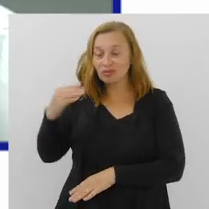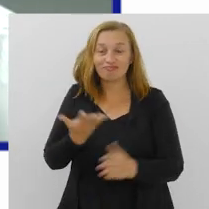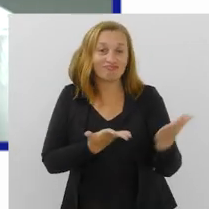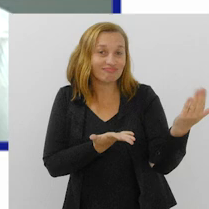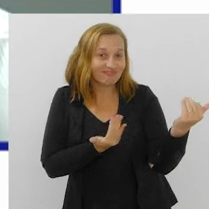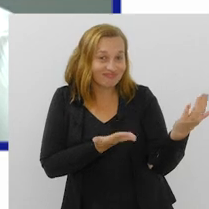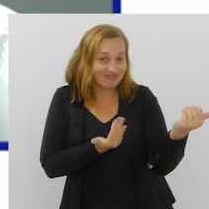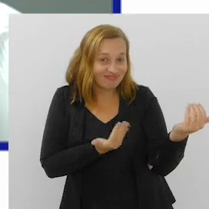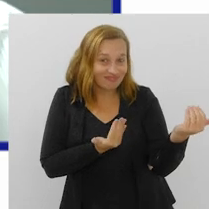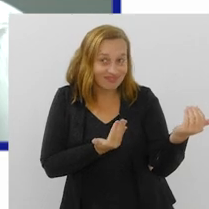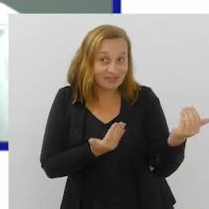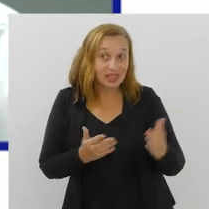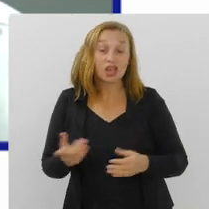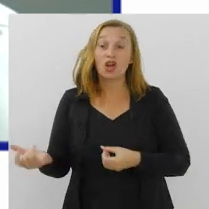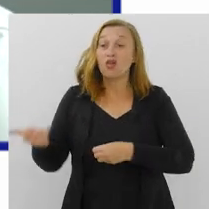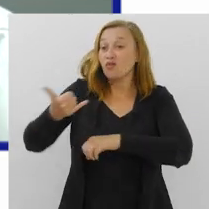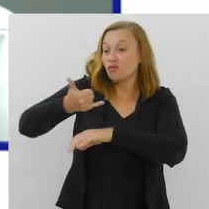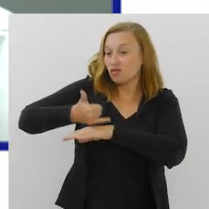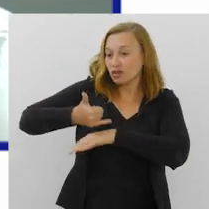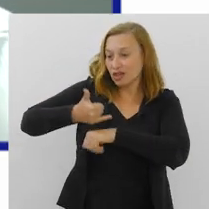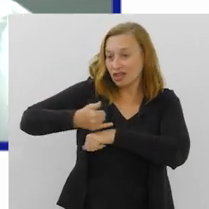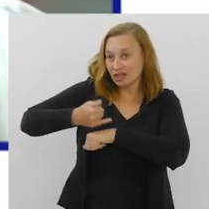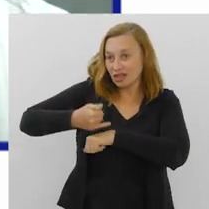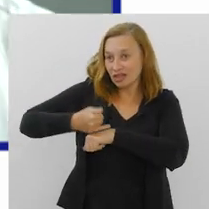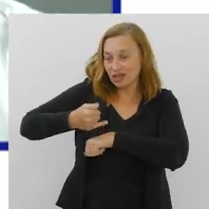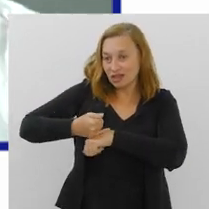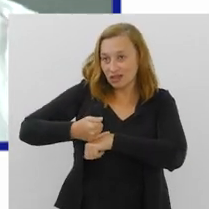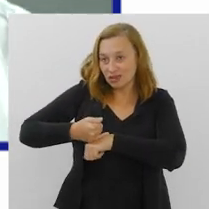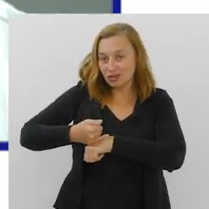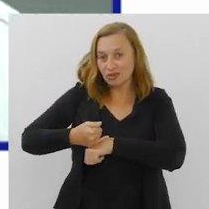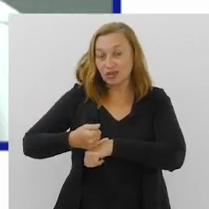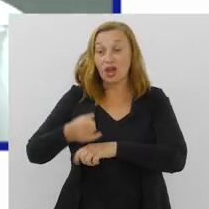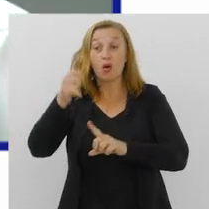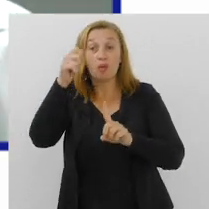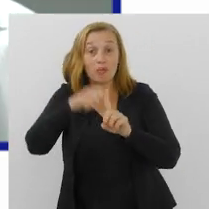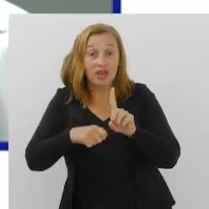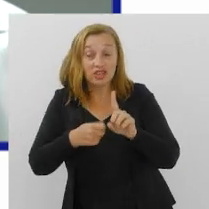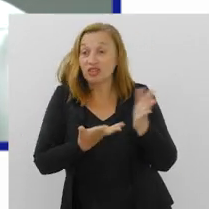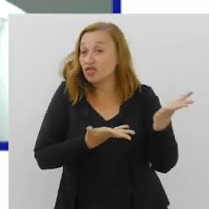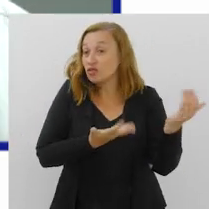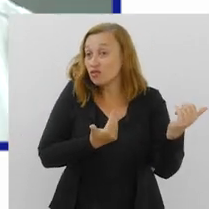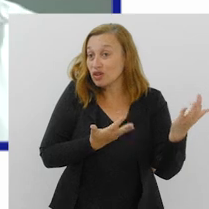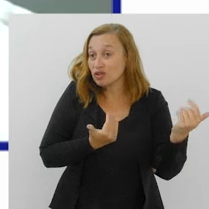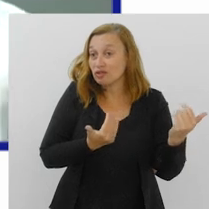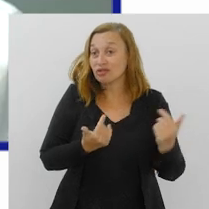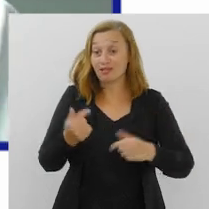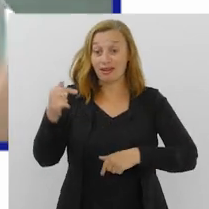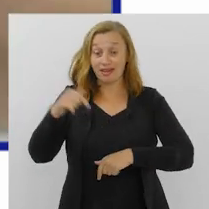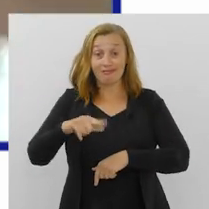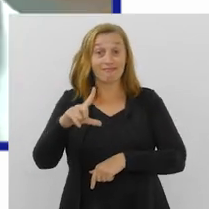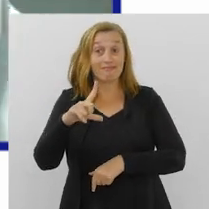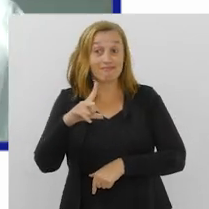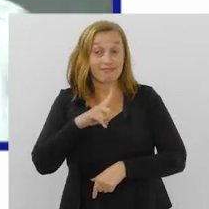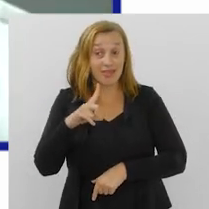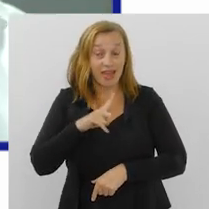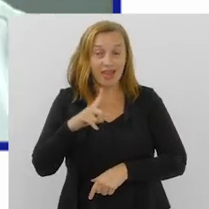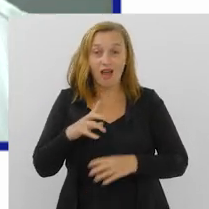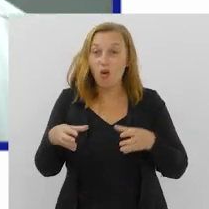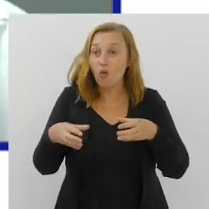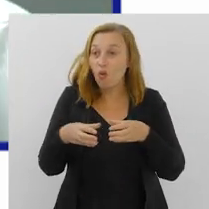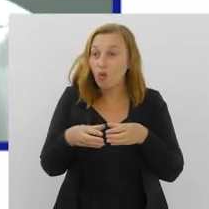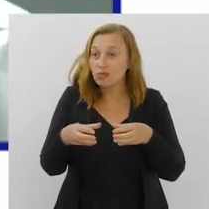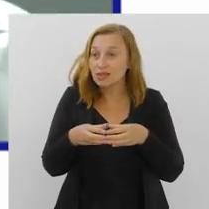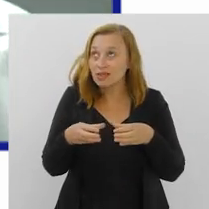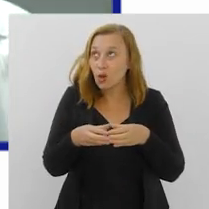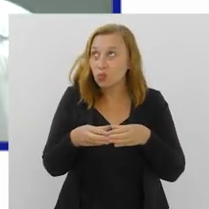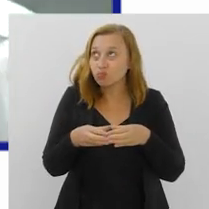juventude. Volta Redonda, ao mês da juventude, onde aqui existe a Comissão